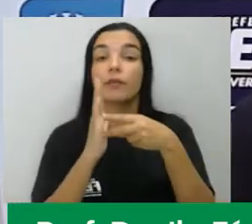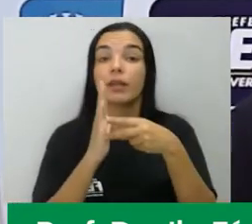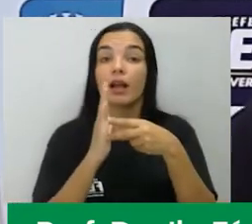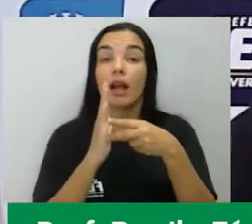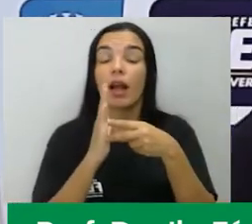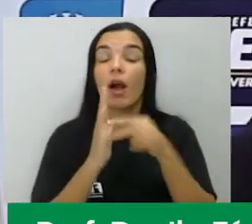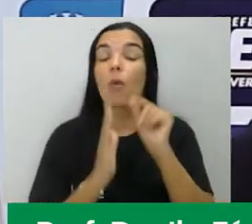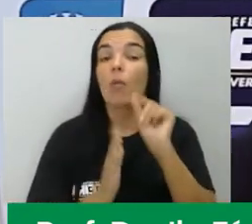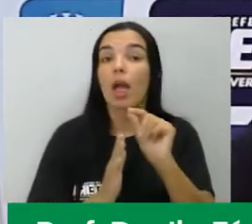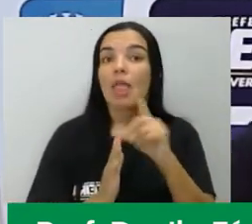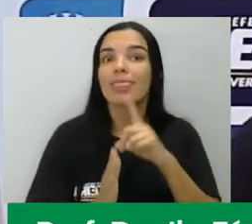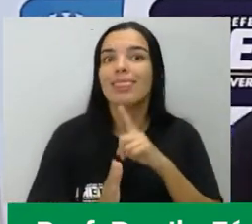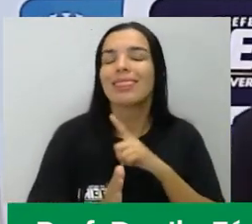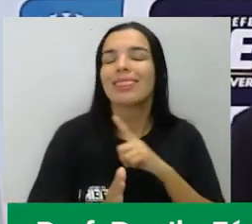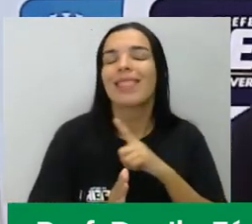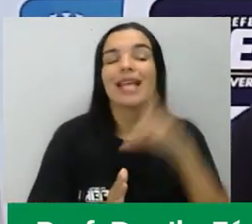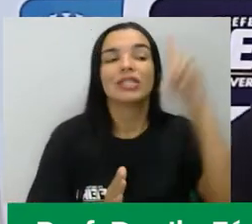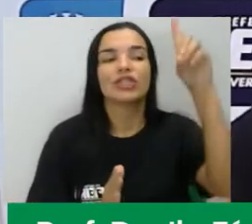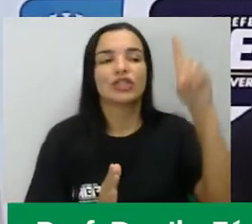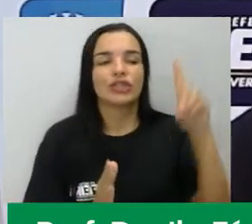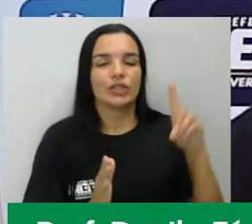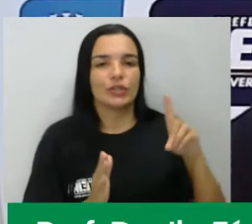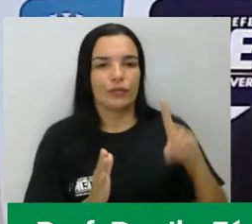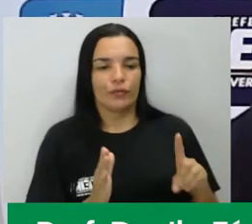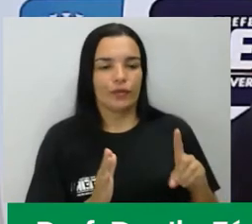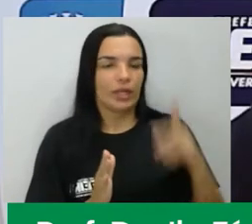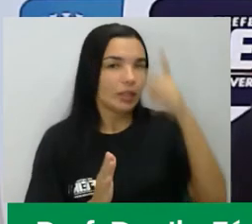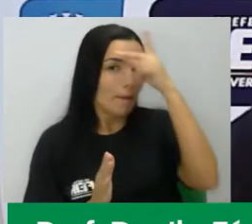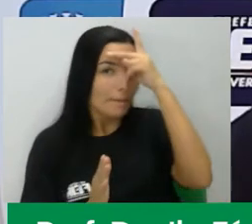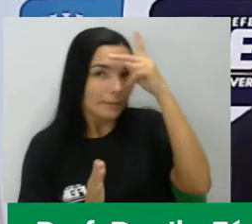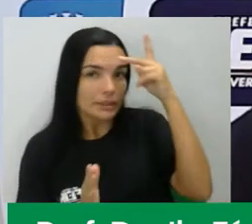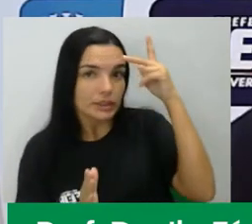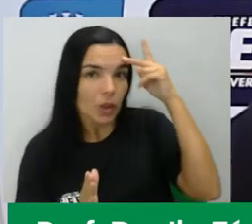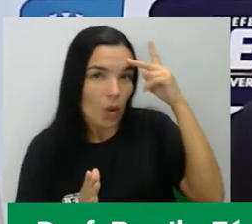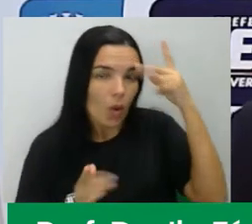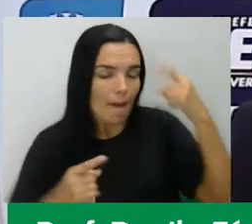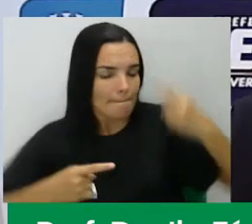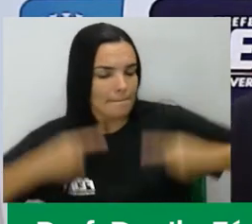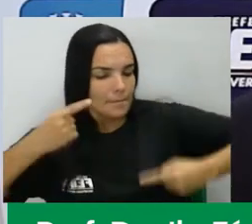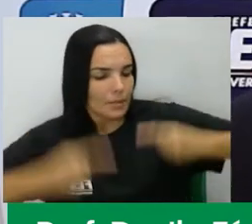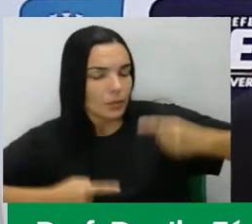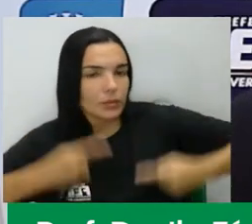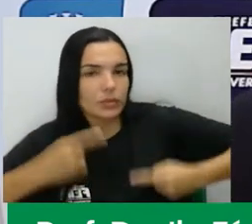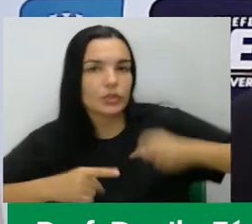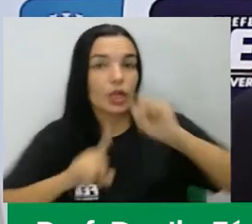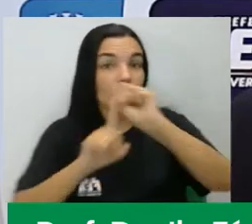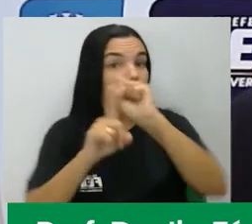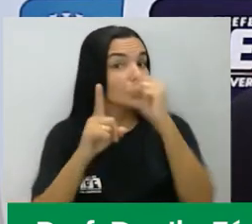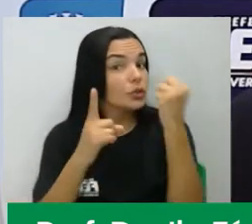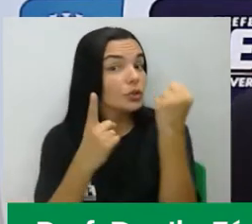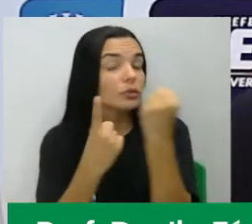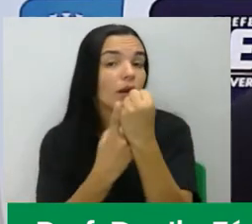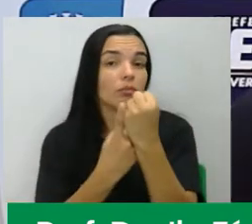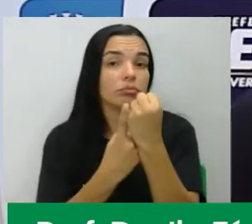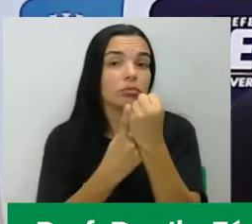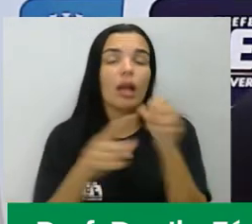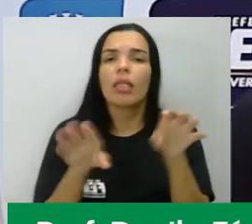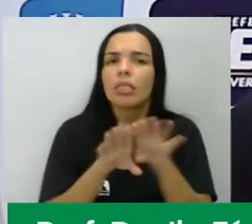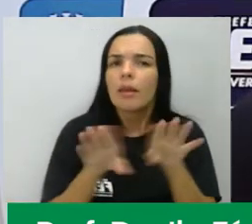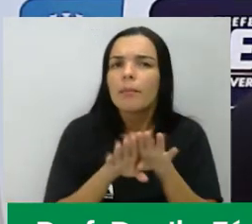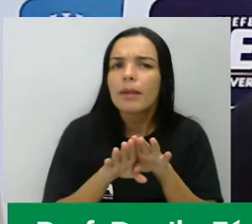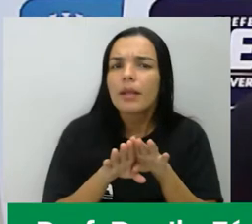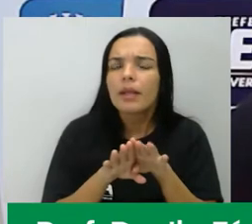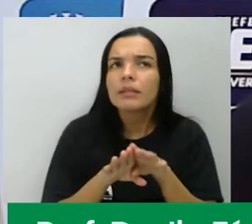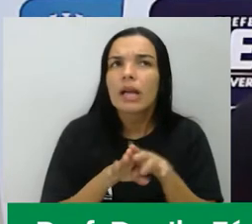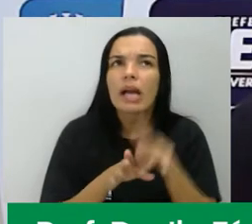direitos, direitos civis, direitos políticos e direitos sociais. Há também quem diga que ser